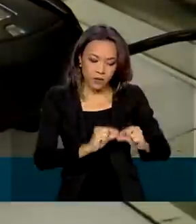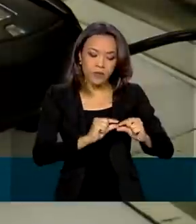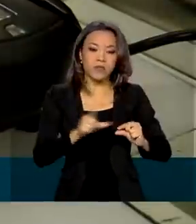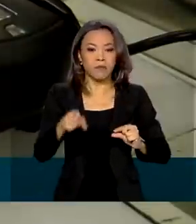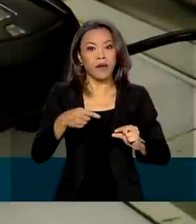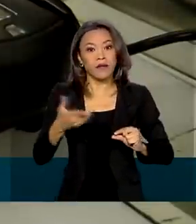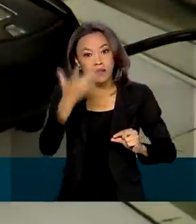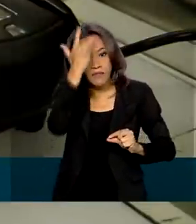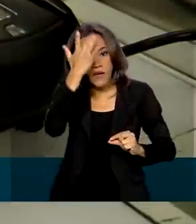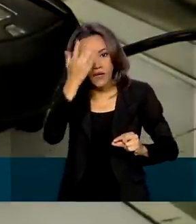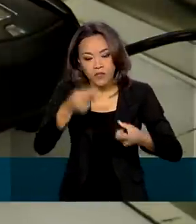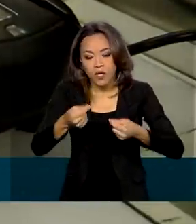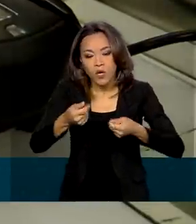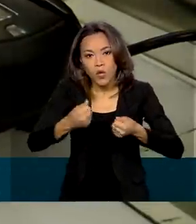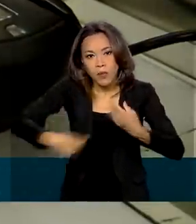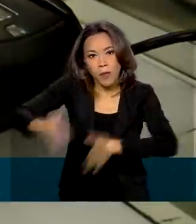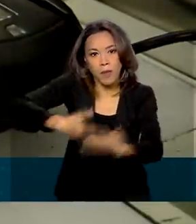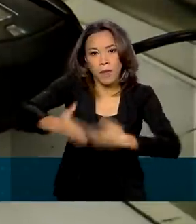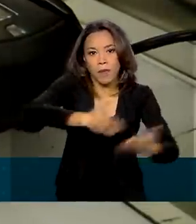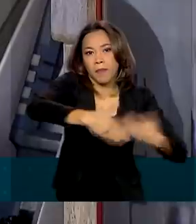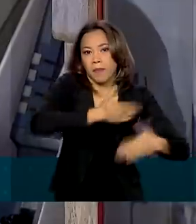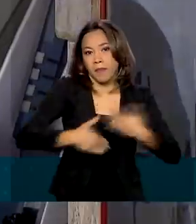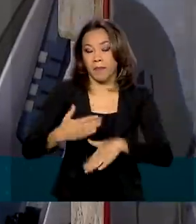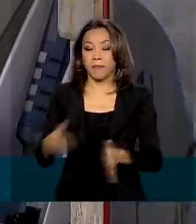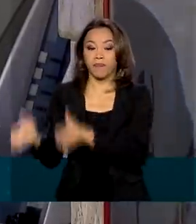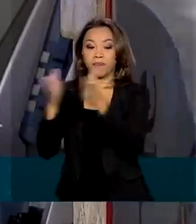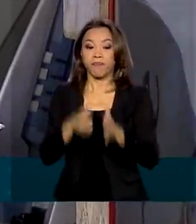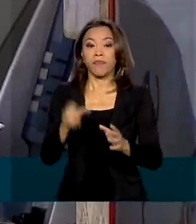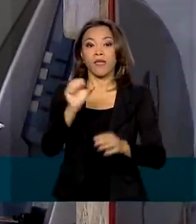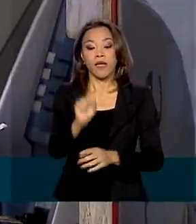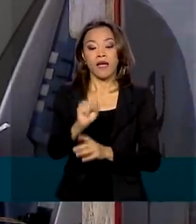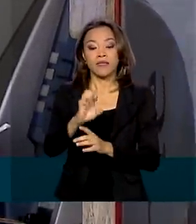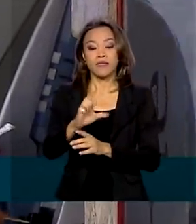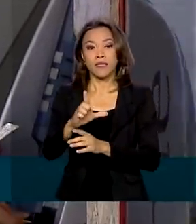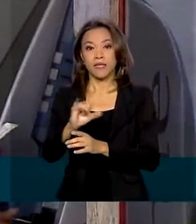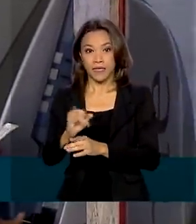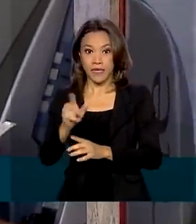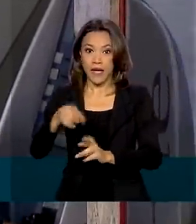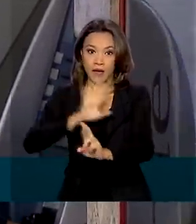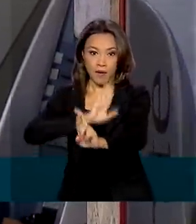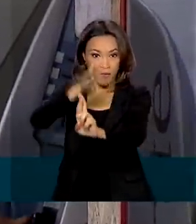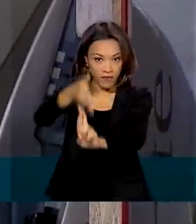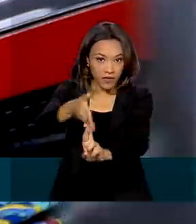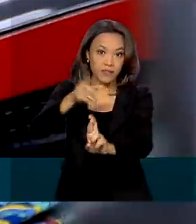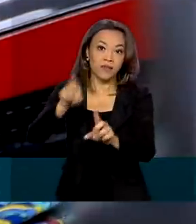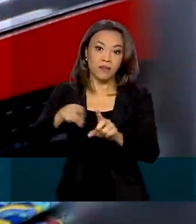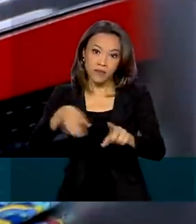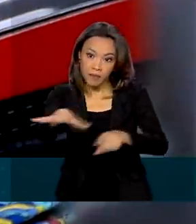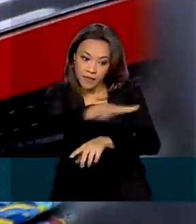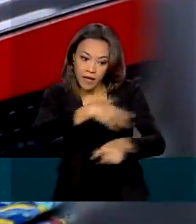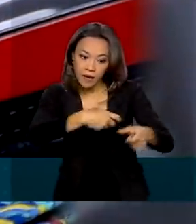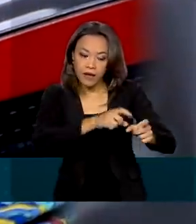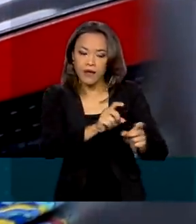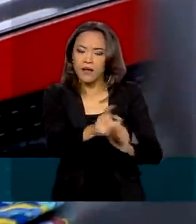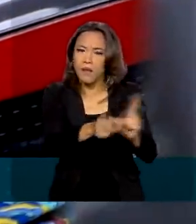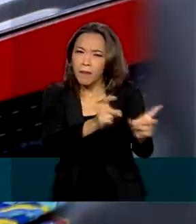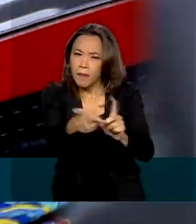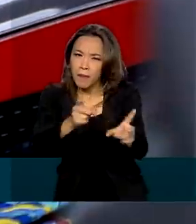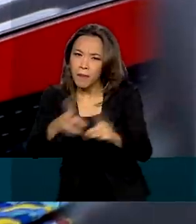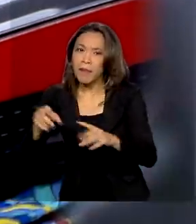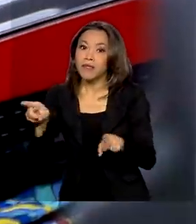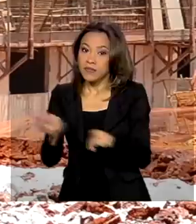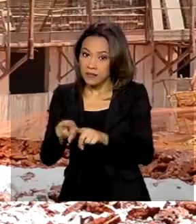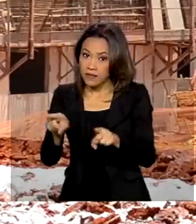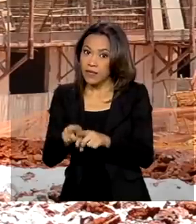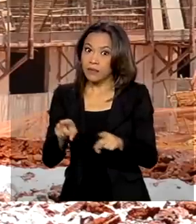A Selic também serve como referência para o mercado e afeta o dia a dia das pessoas, sempre quando se pegam o